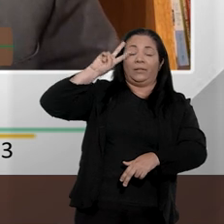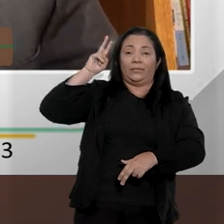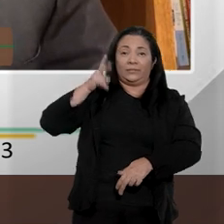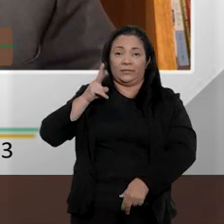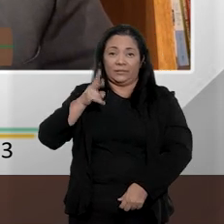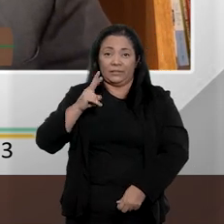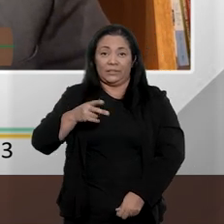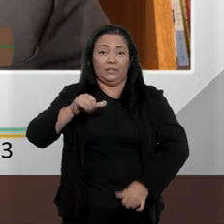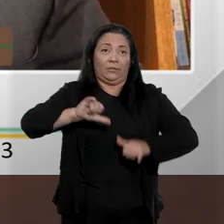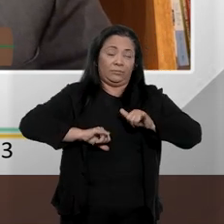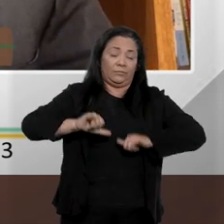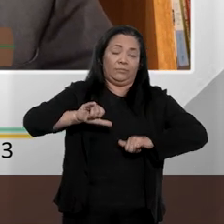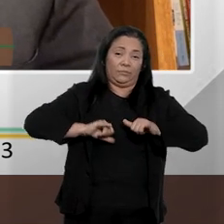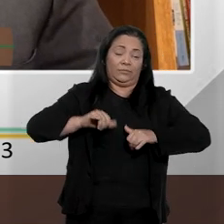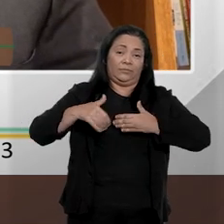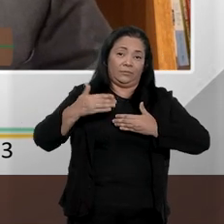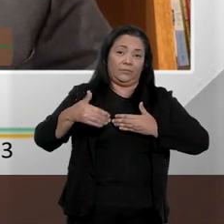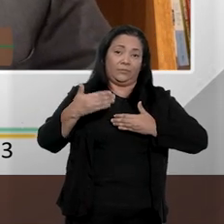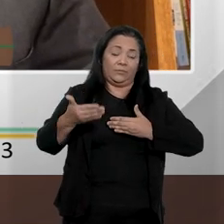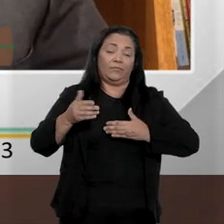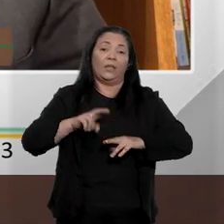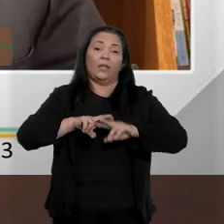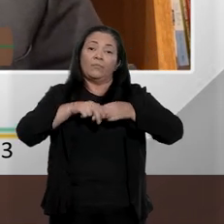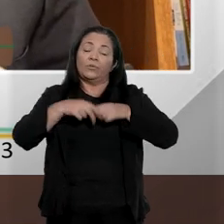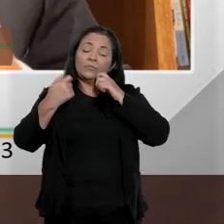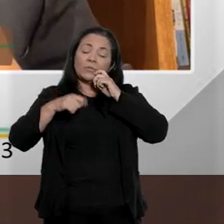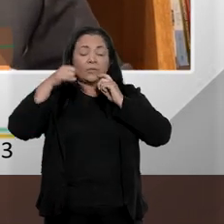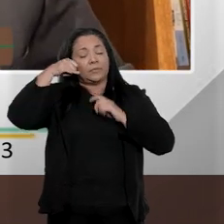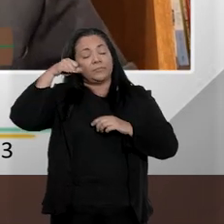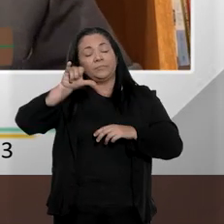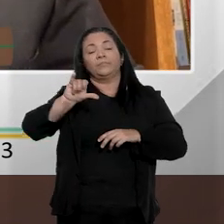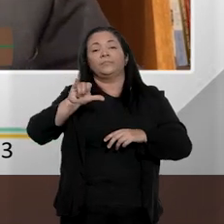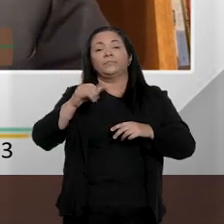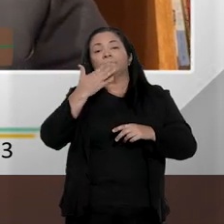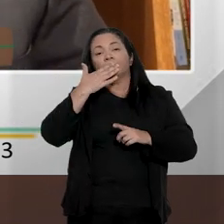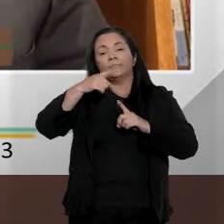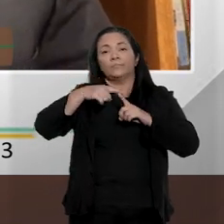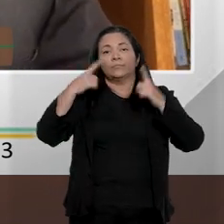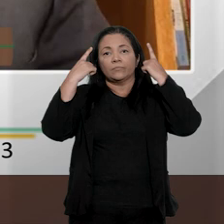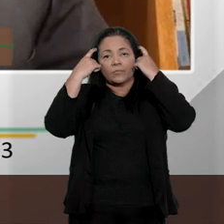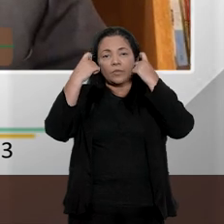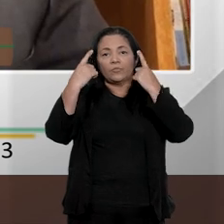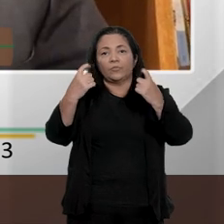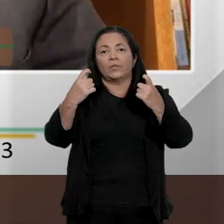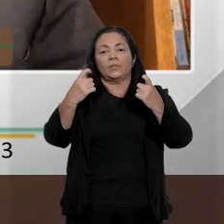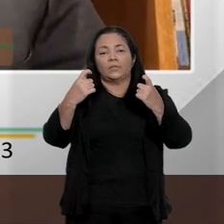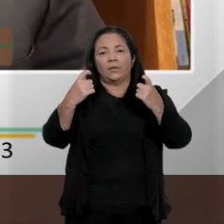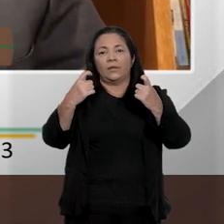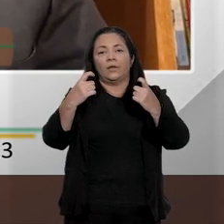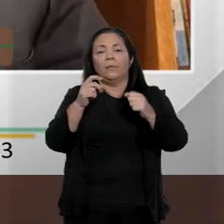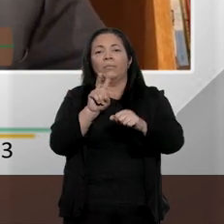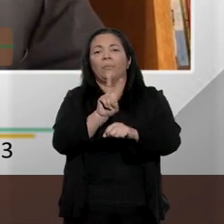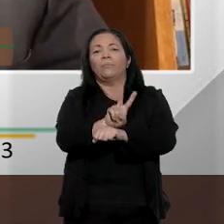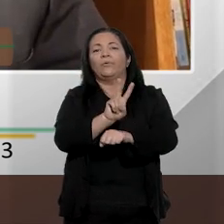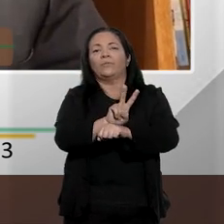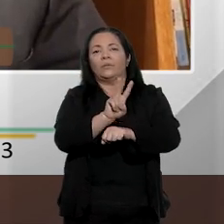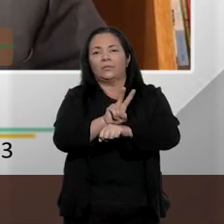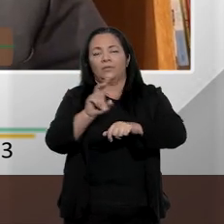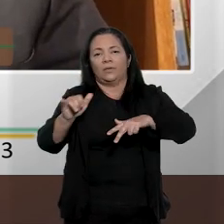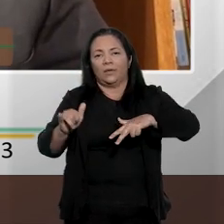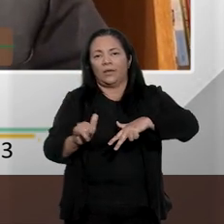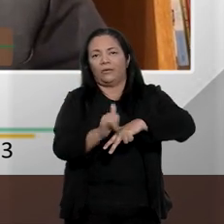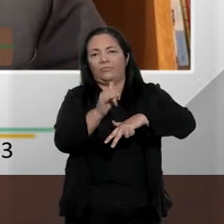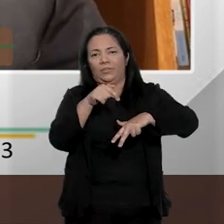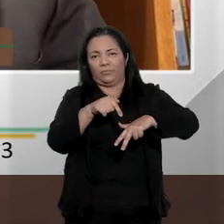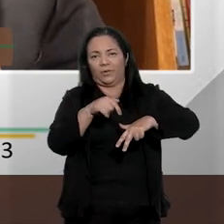abrandar essas formas de violência e de reviver o fato que a vítima precisa, isso, evidentemente,